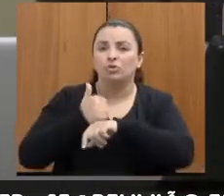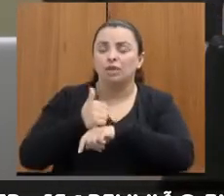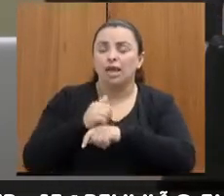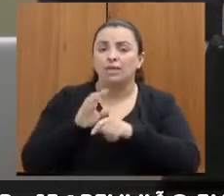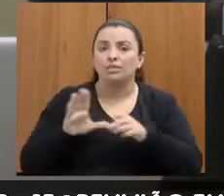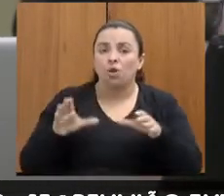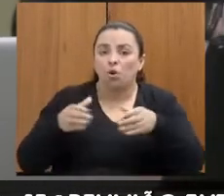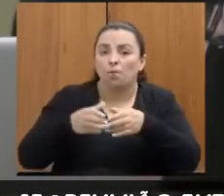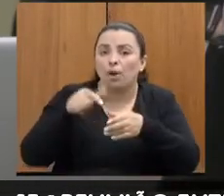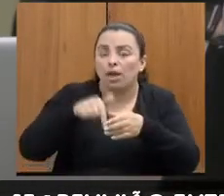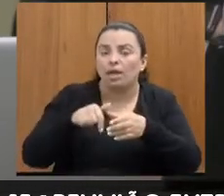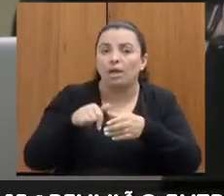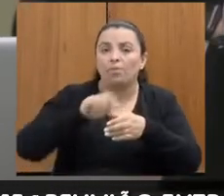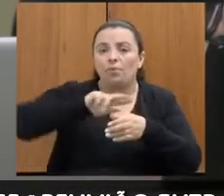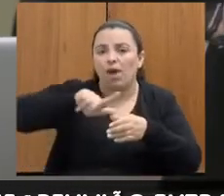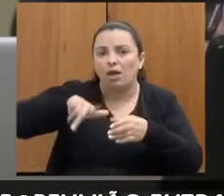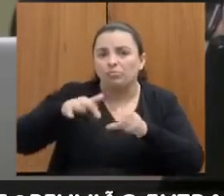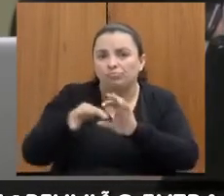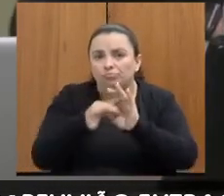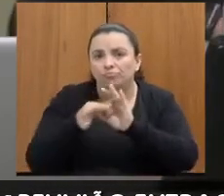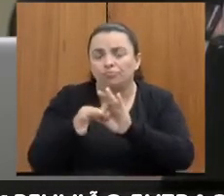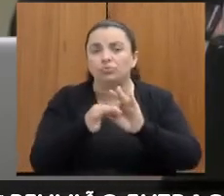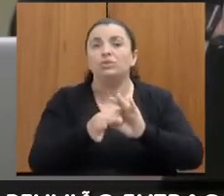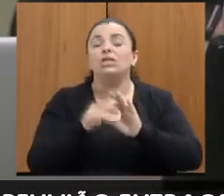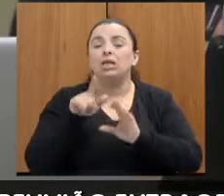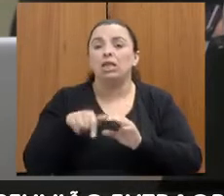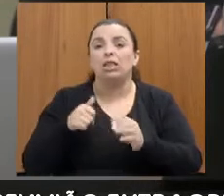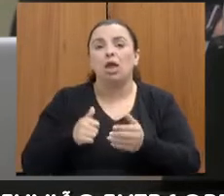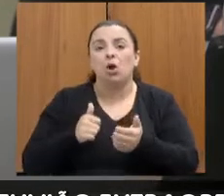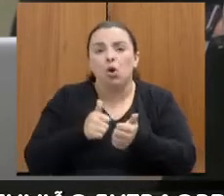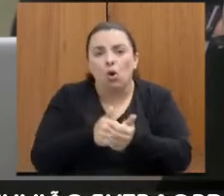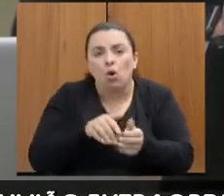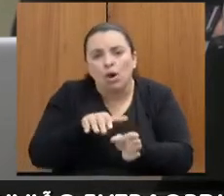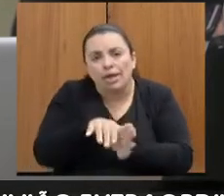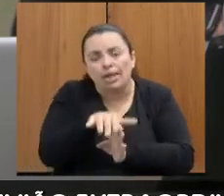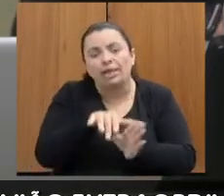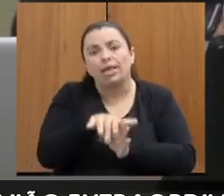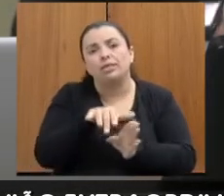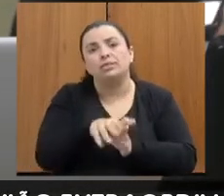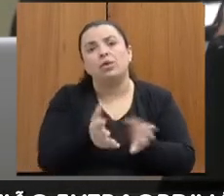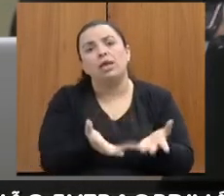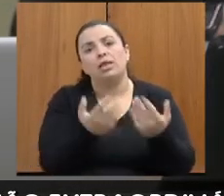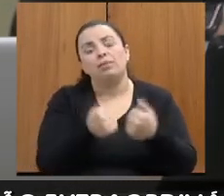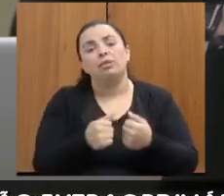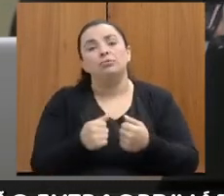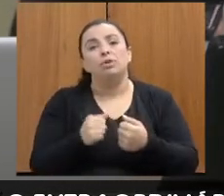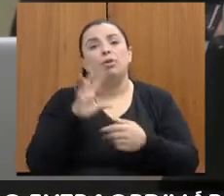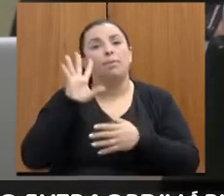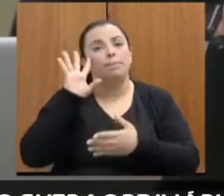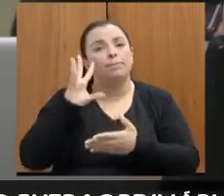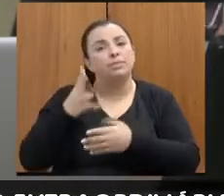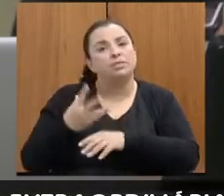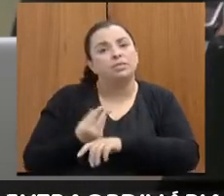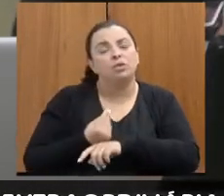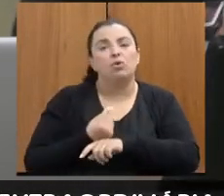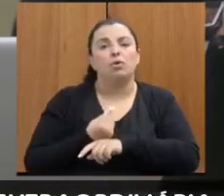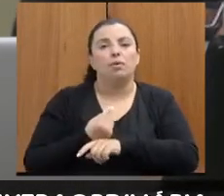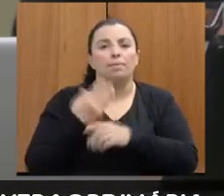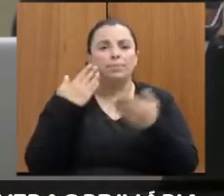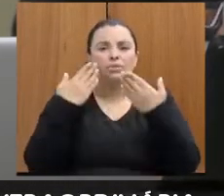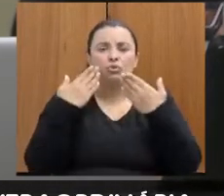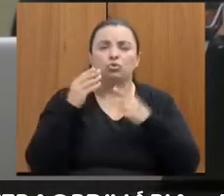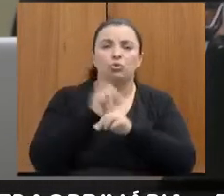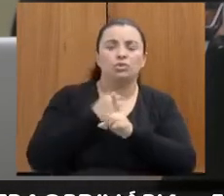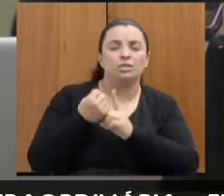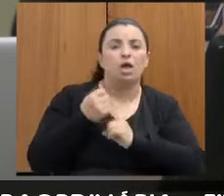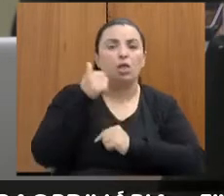acolhimento, orientação e atendimento psicossocial da mulher, para compreender como se desenvolve